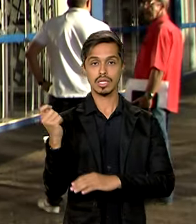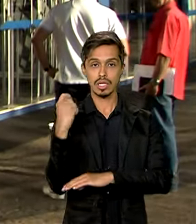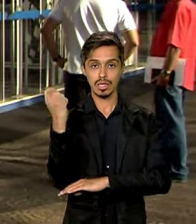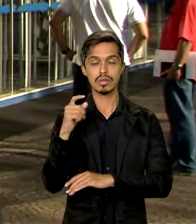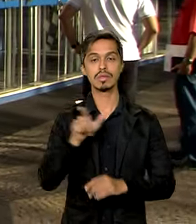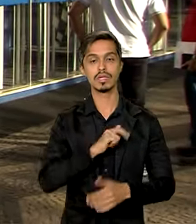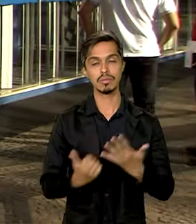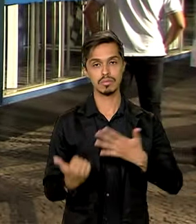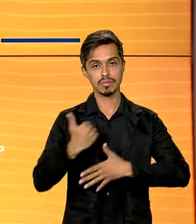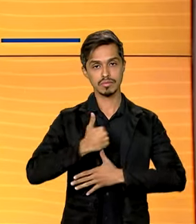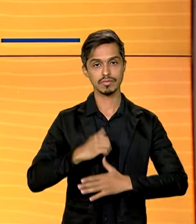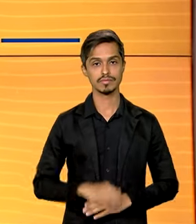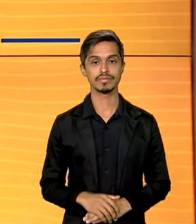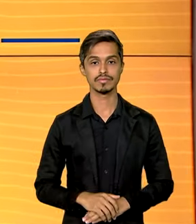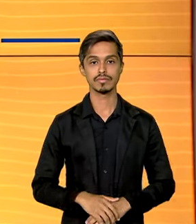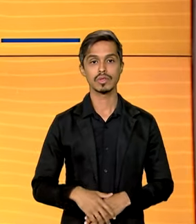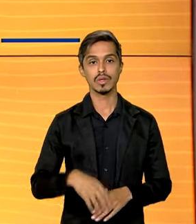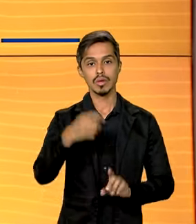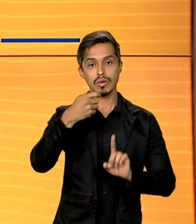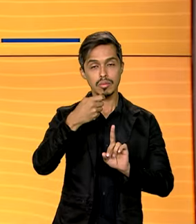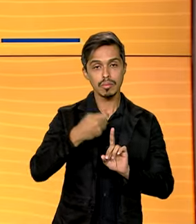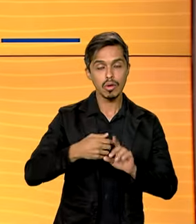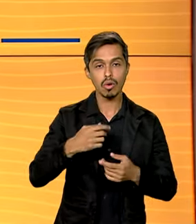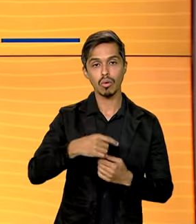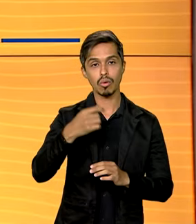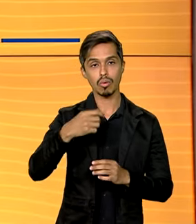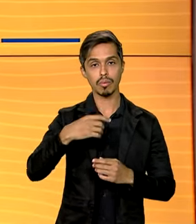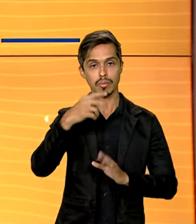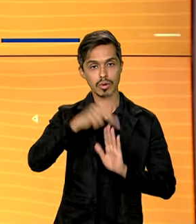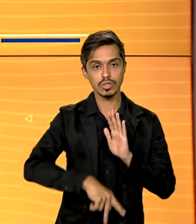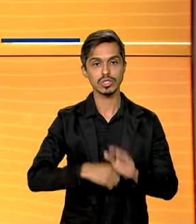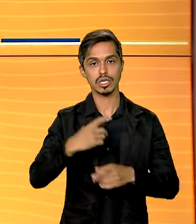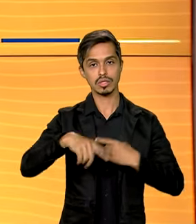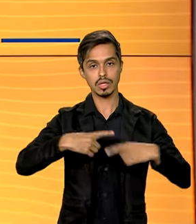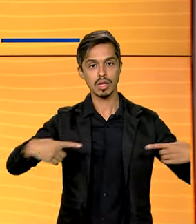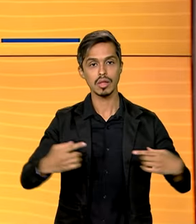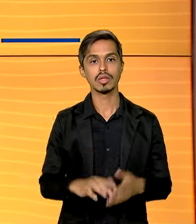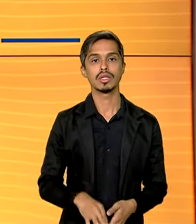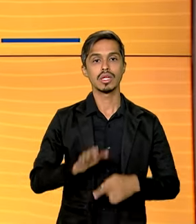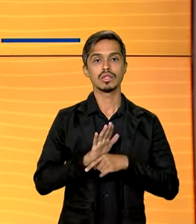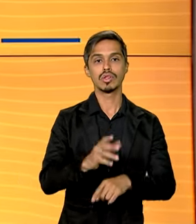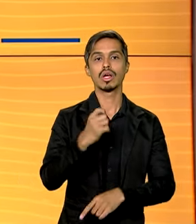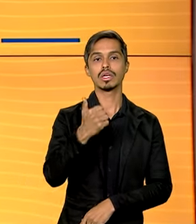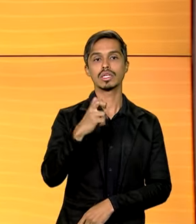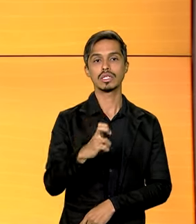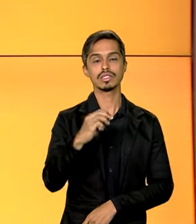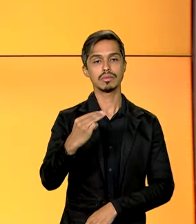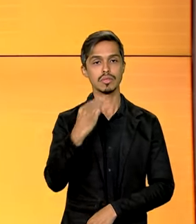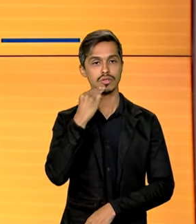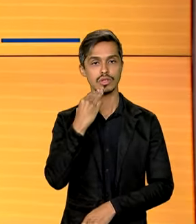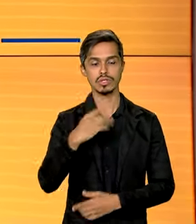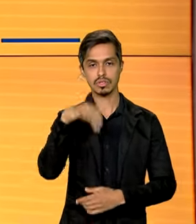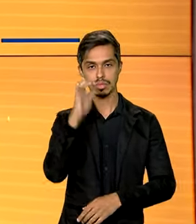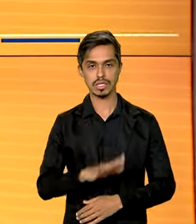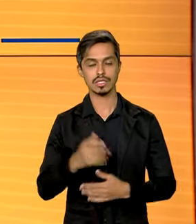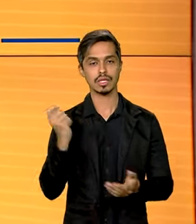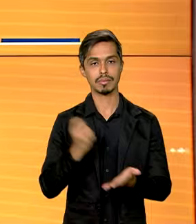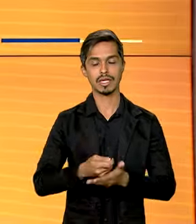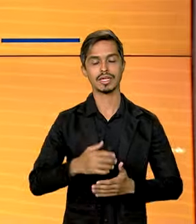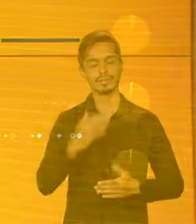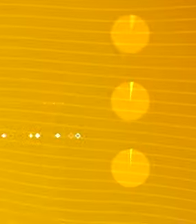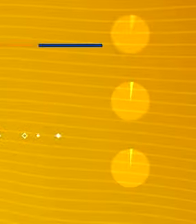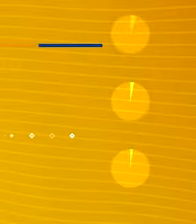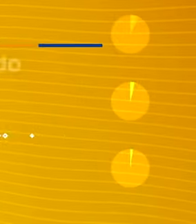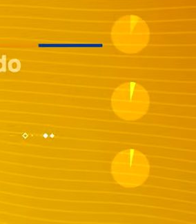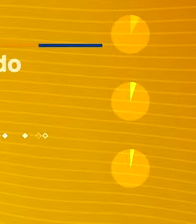prioridade. E o programa Desenrola Brasil ajudou mais de 15 milhões de brasileiros a quitar as dívidas. A gente volta já já.